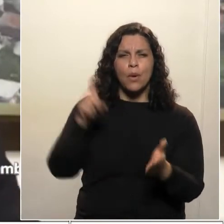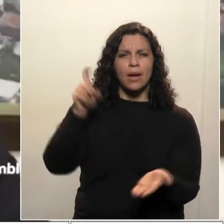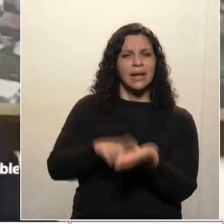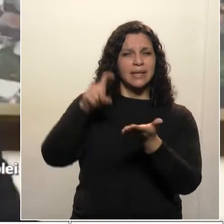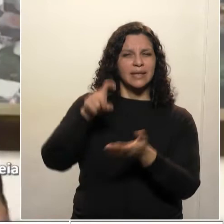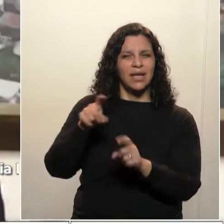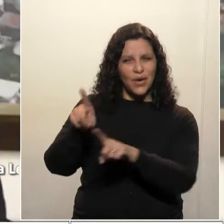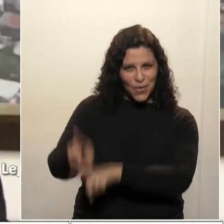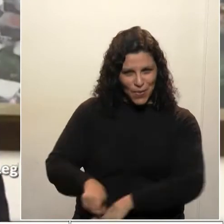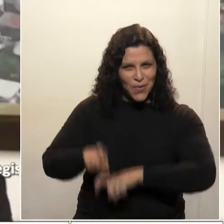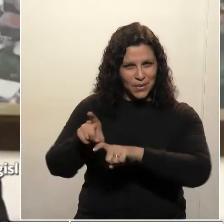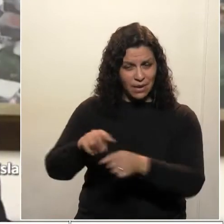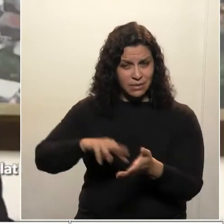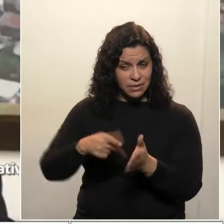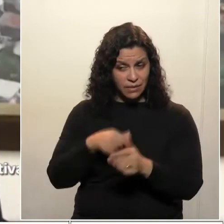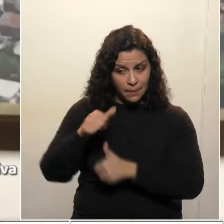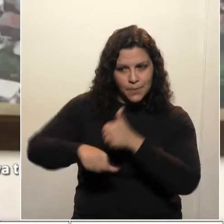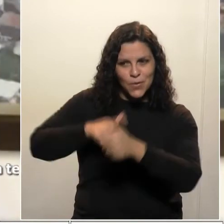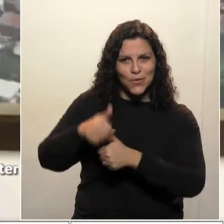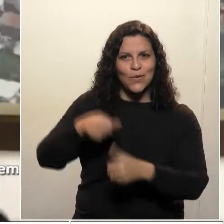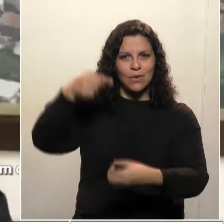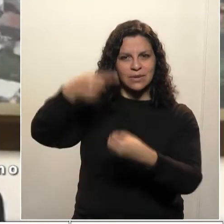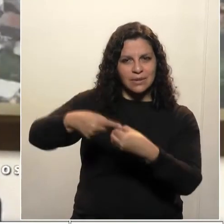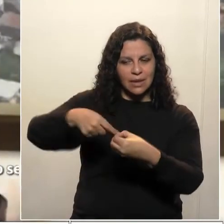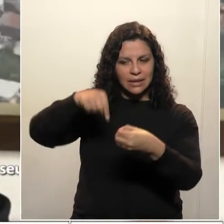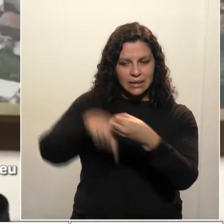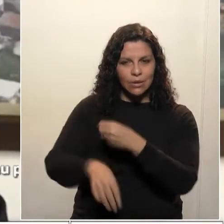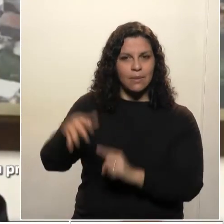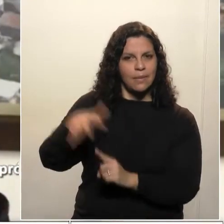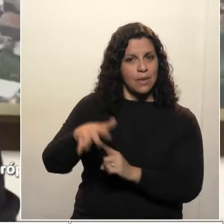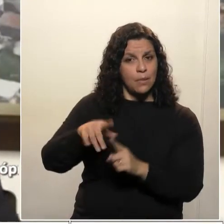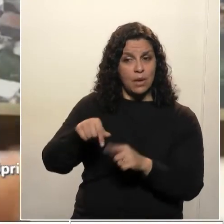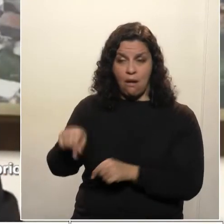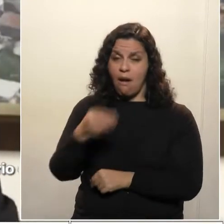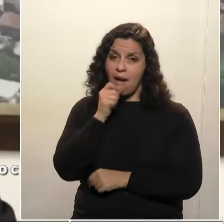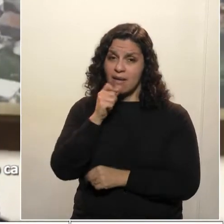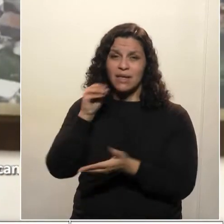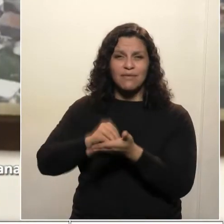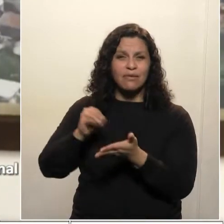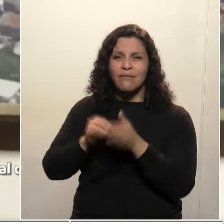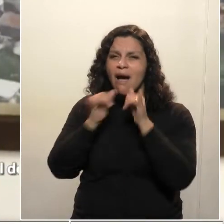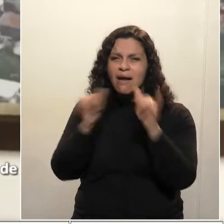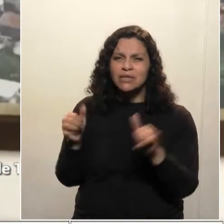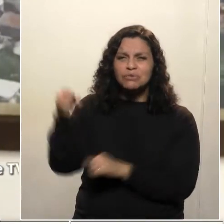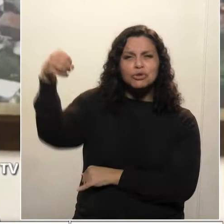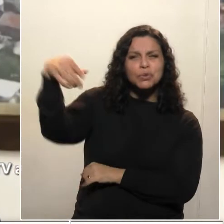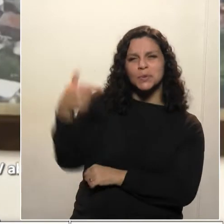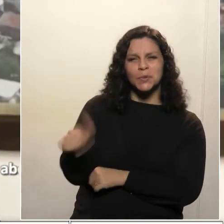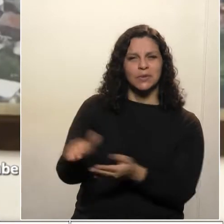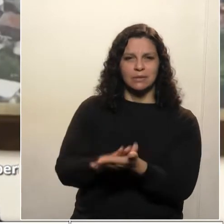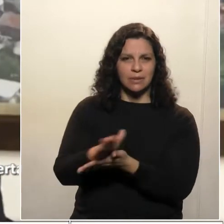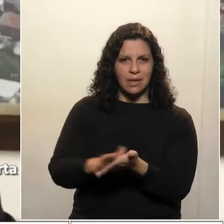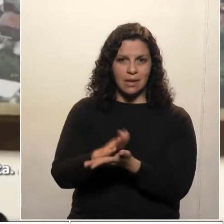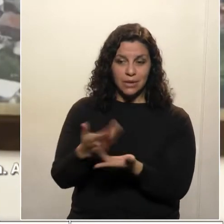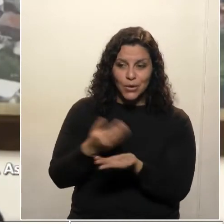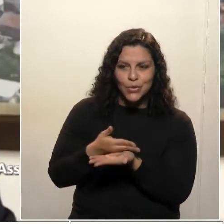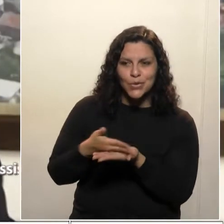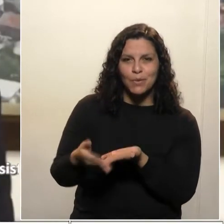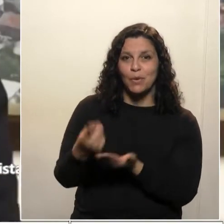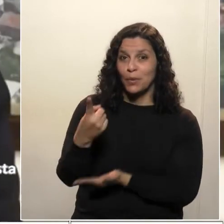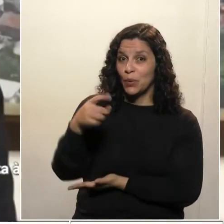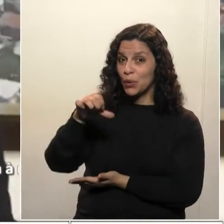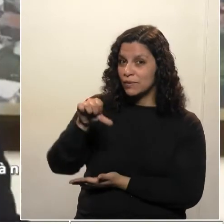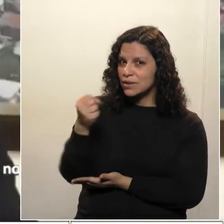e trouxe uma grande revolução para o interior do Paraná porque era desprovida do fornecimento de energia elétrica,